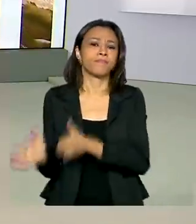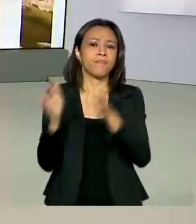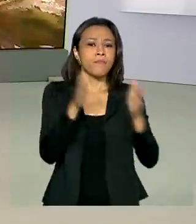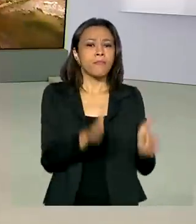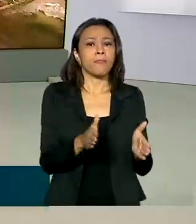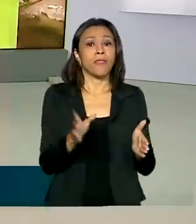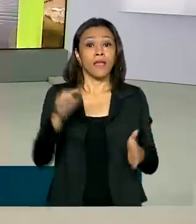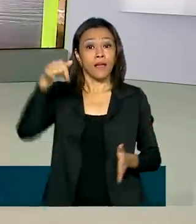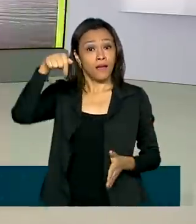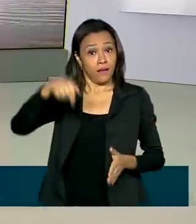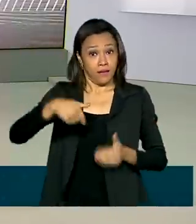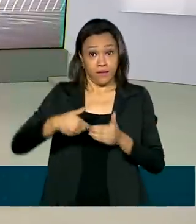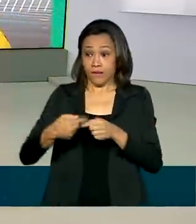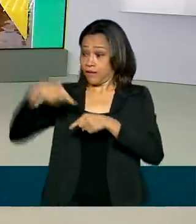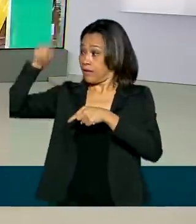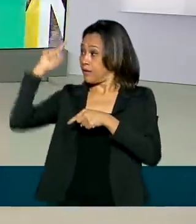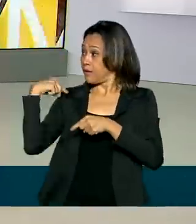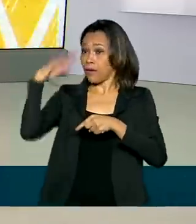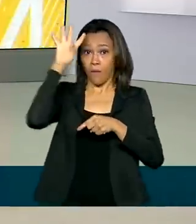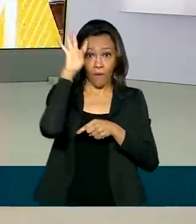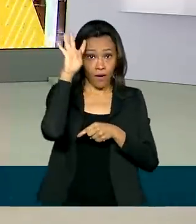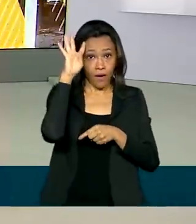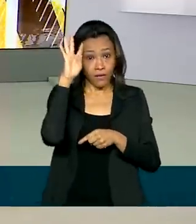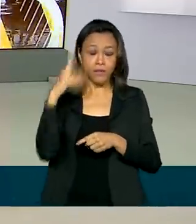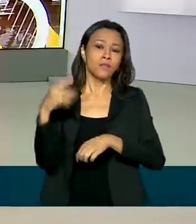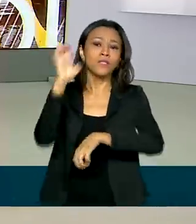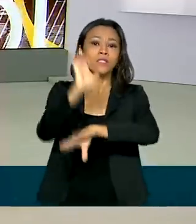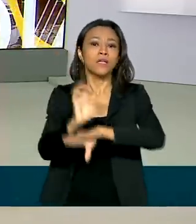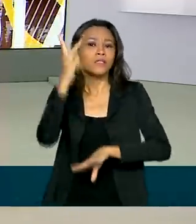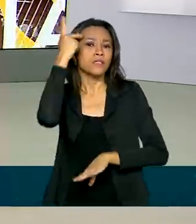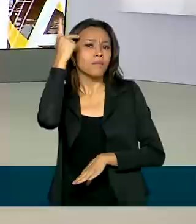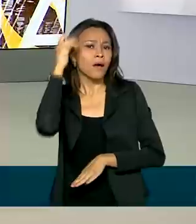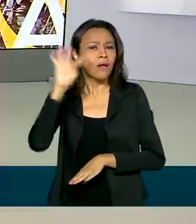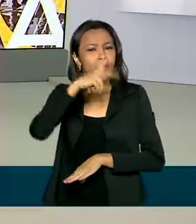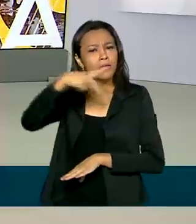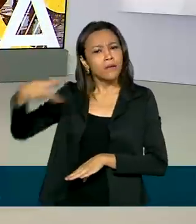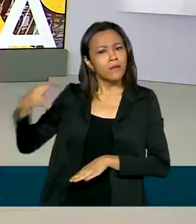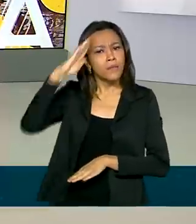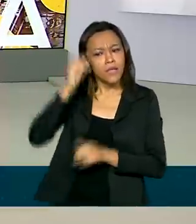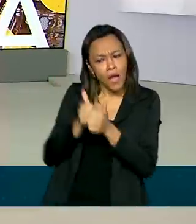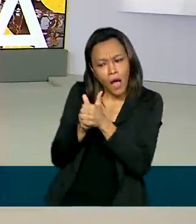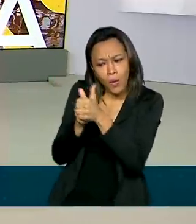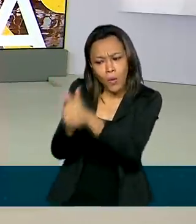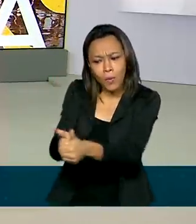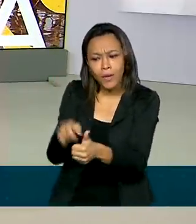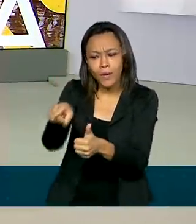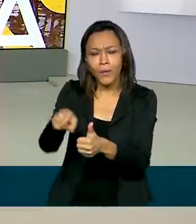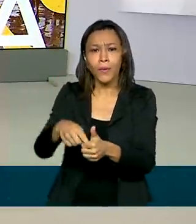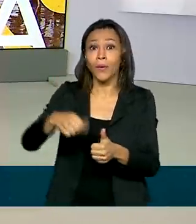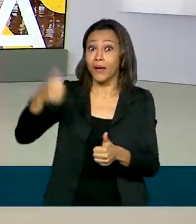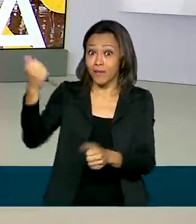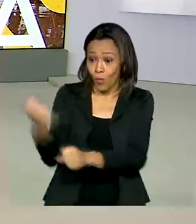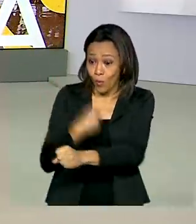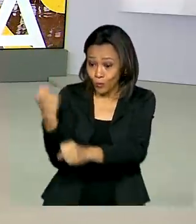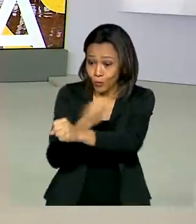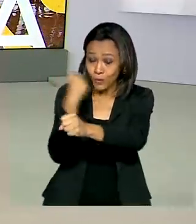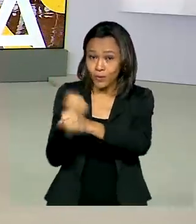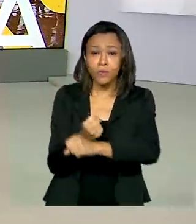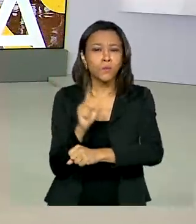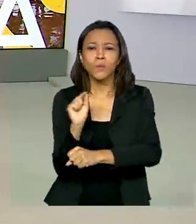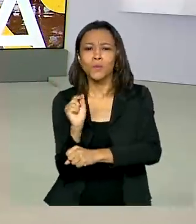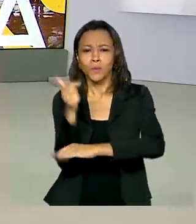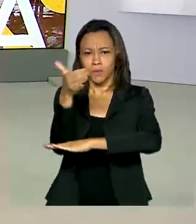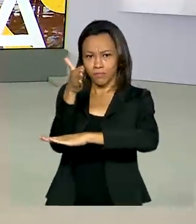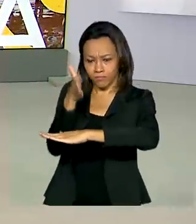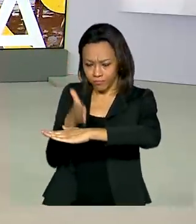nesta quarta-feira, no estado de São Paulo, o presidente acompanhou o início de mais uma etapa da construção do primeiro submarino nuclear brasileiro,